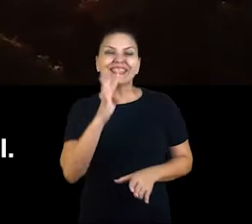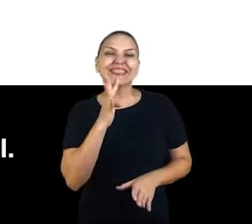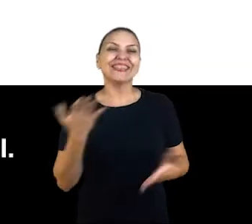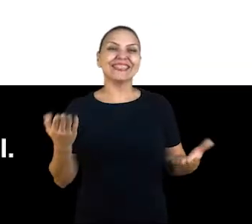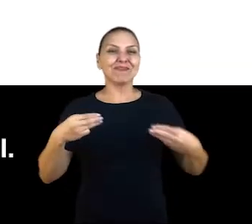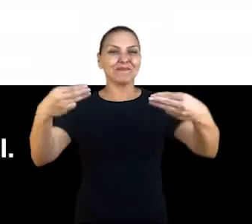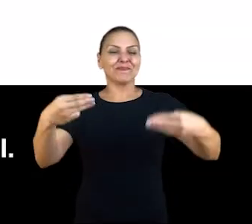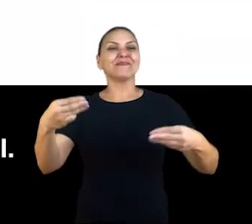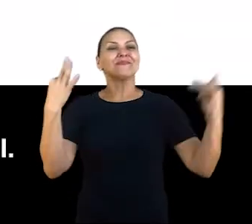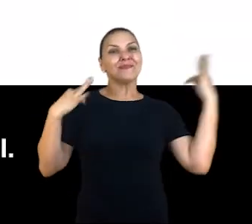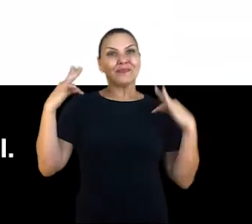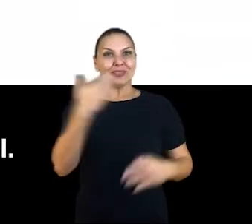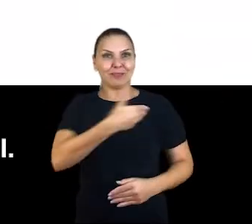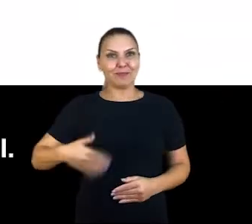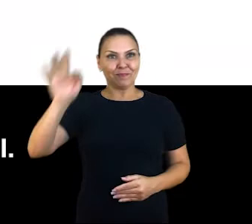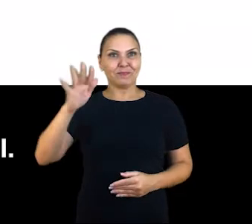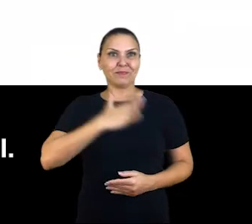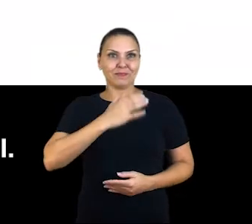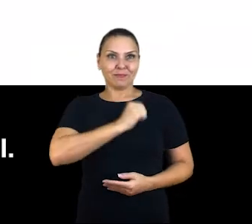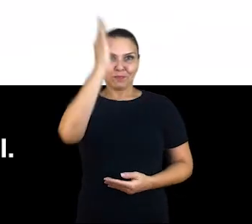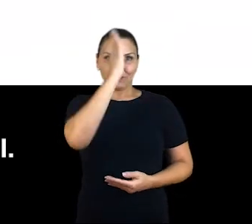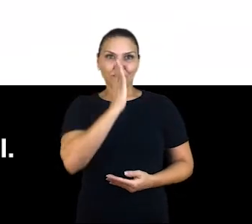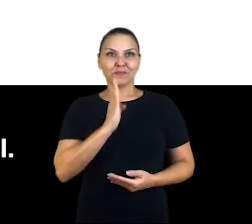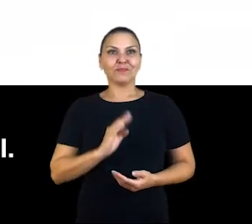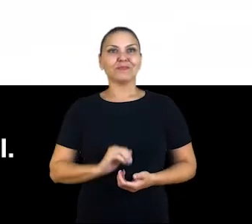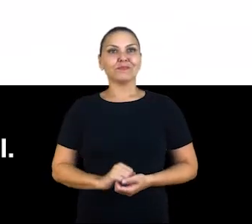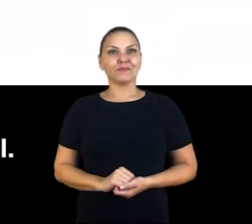Ministério do Turismo, Governo Federal, Pátria Amada Brasil. Pronto! K